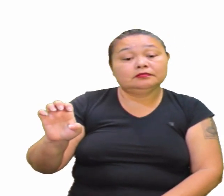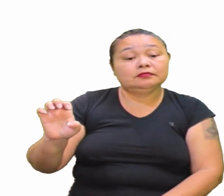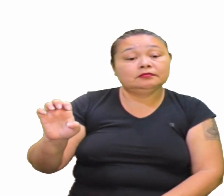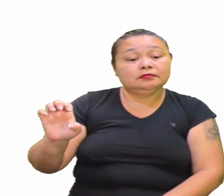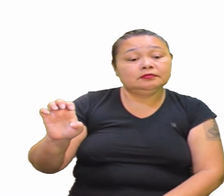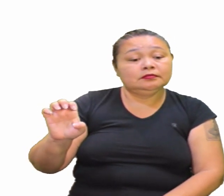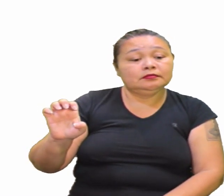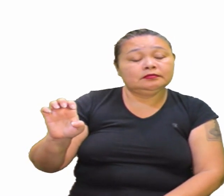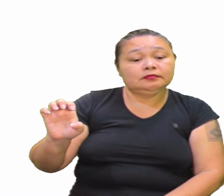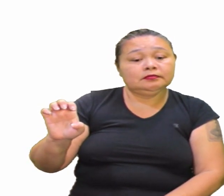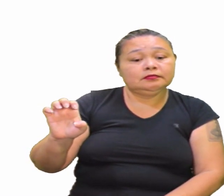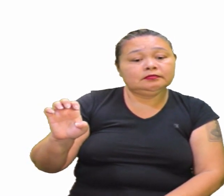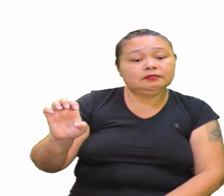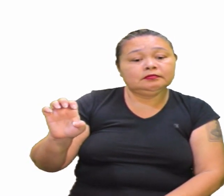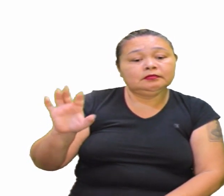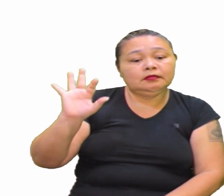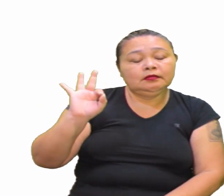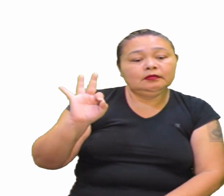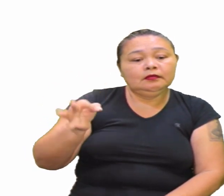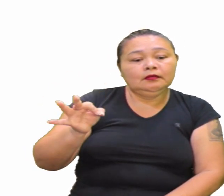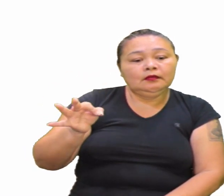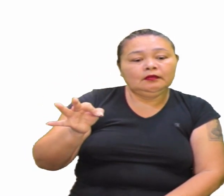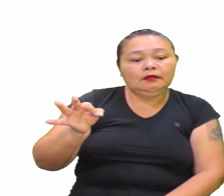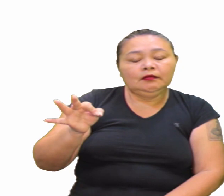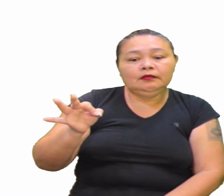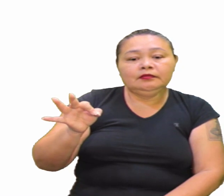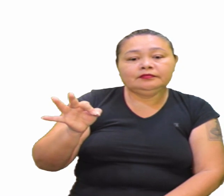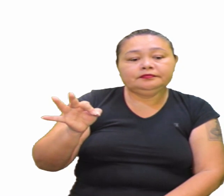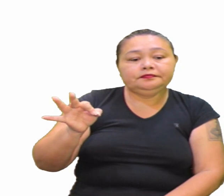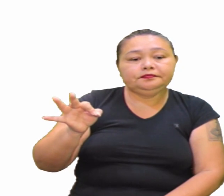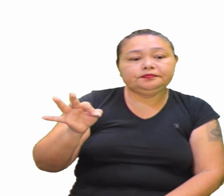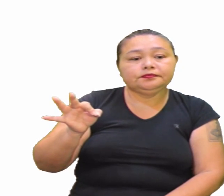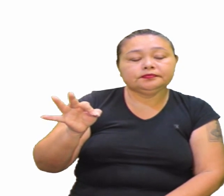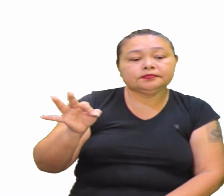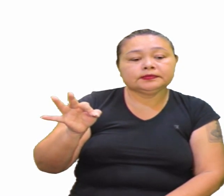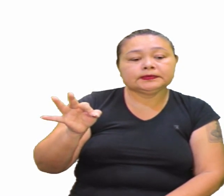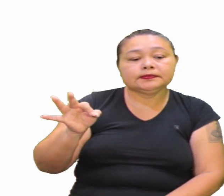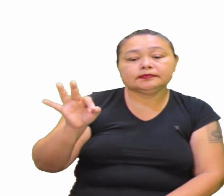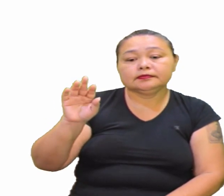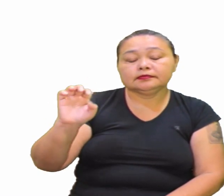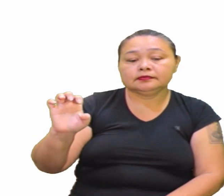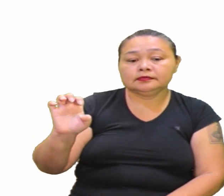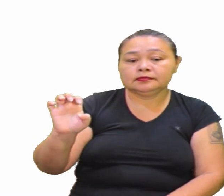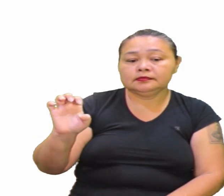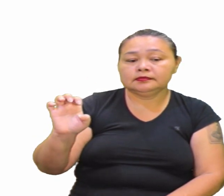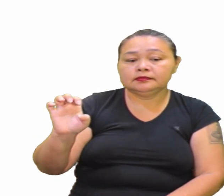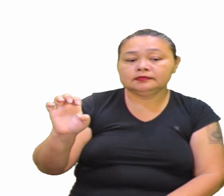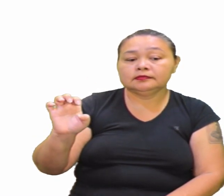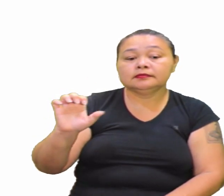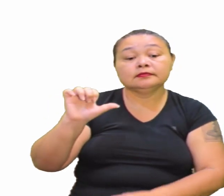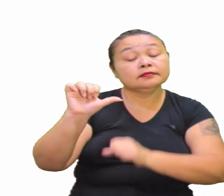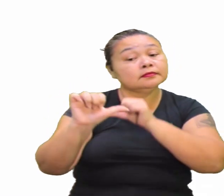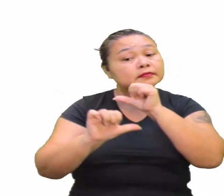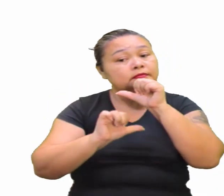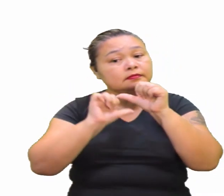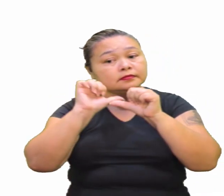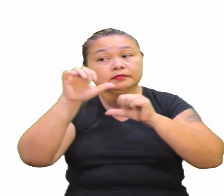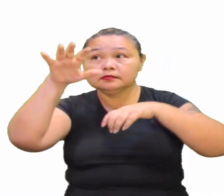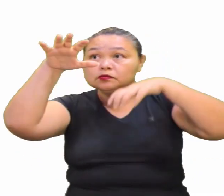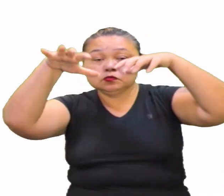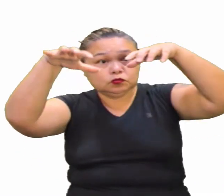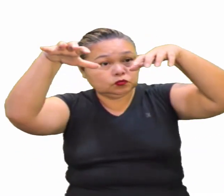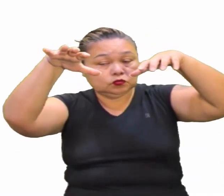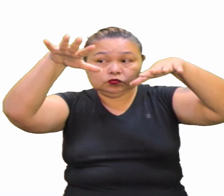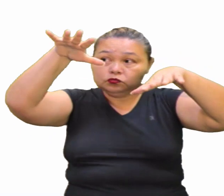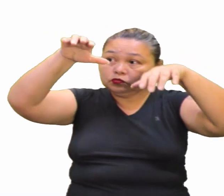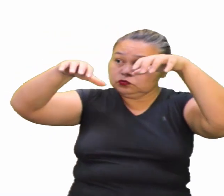Então o correto aqui Da questão número 2 É a alternativa E Alteração no regime de